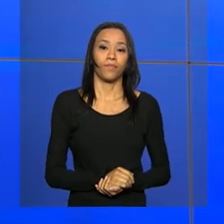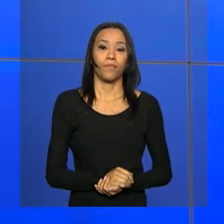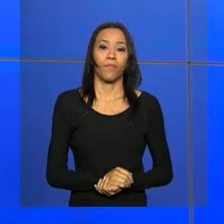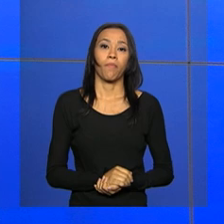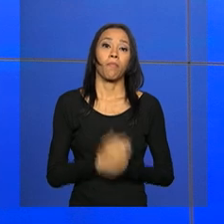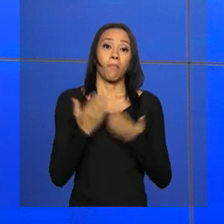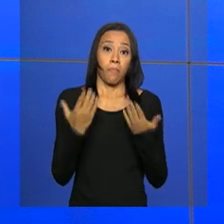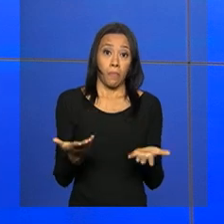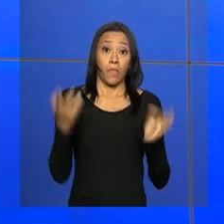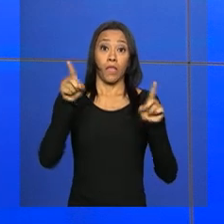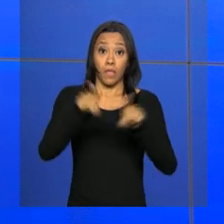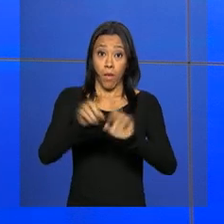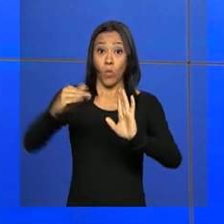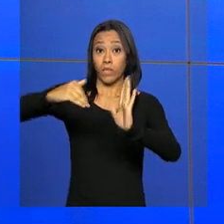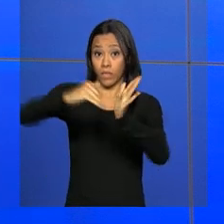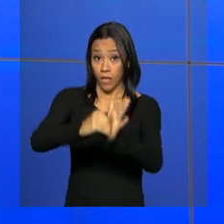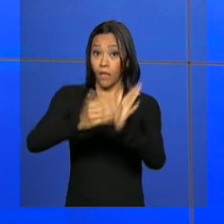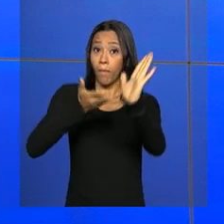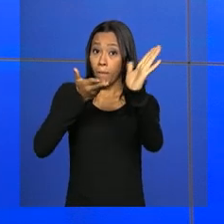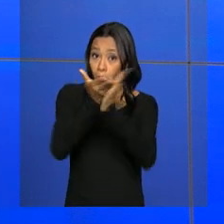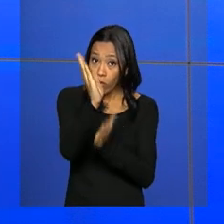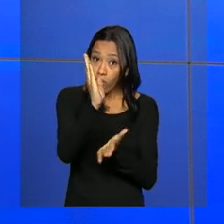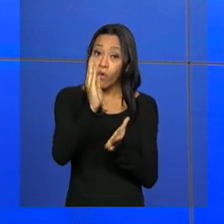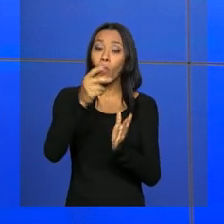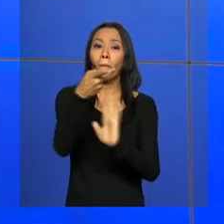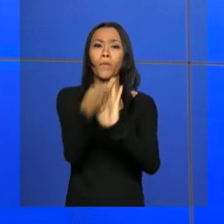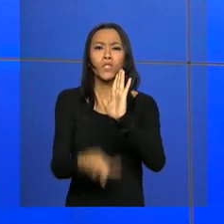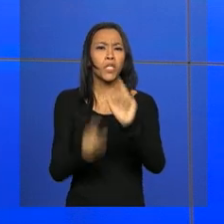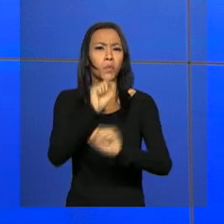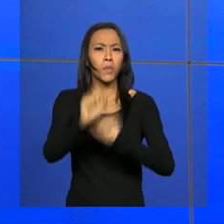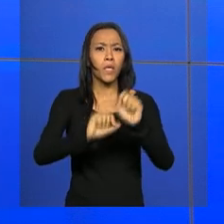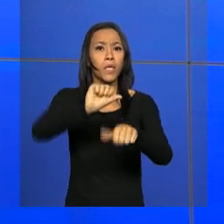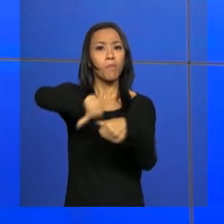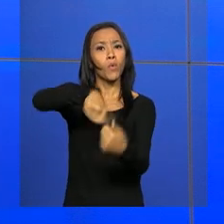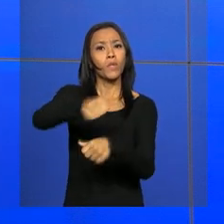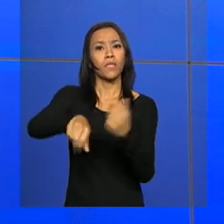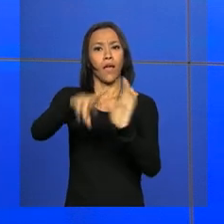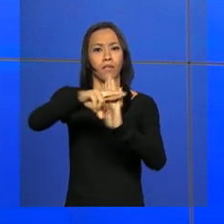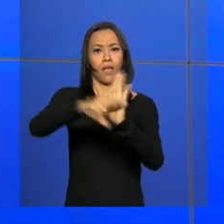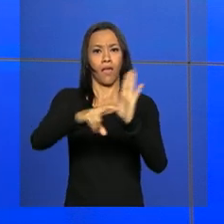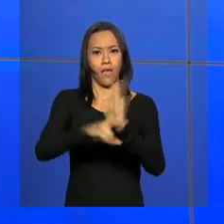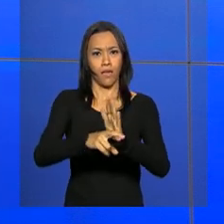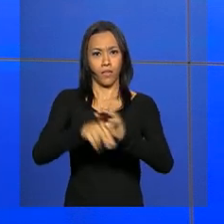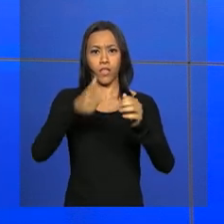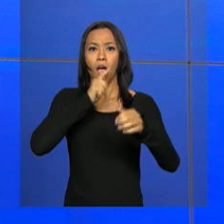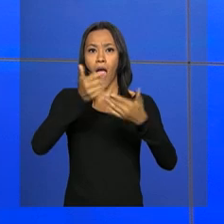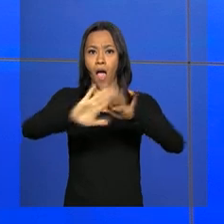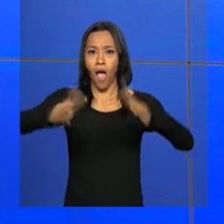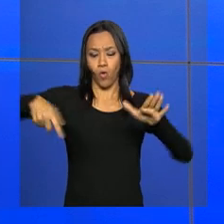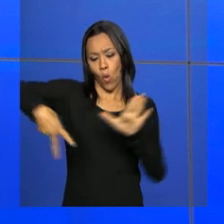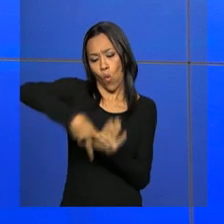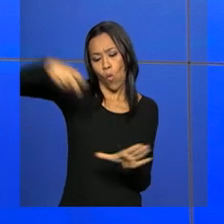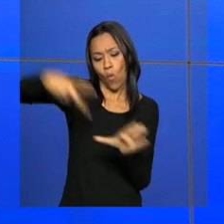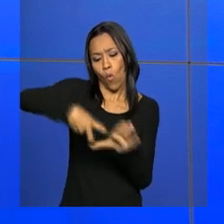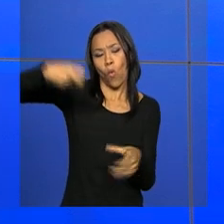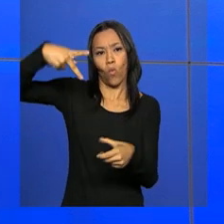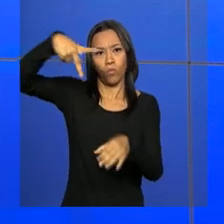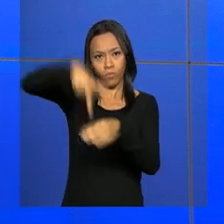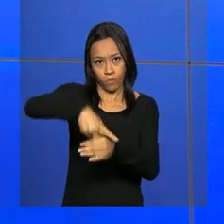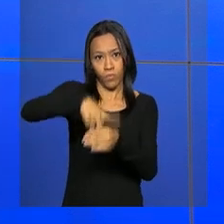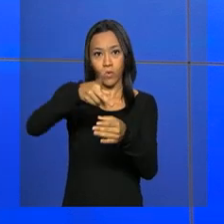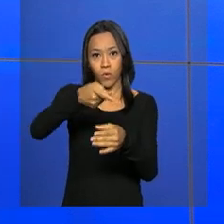E o Senado aprovou o projeto que muda as regras de exploração do pré-sal. O texto desobriga a participação da